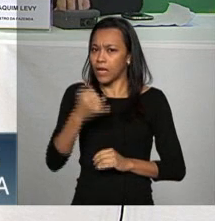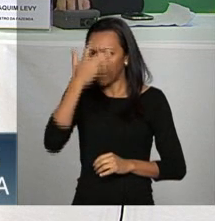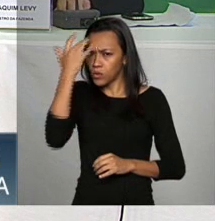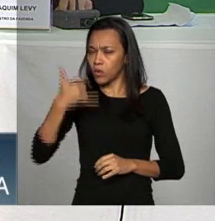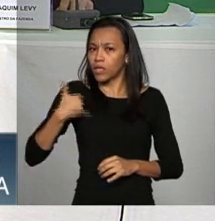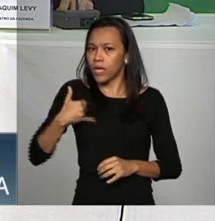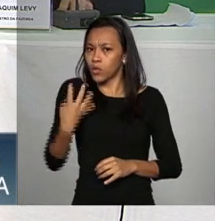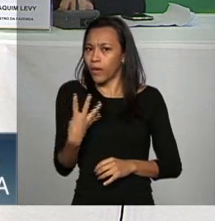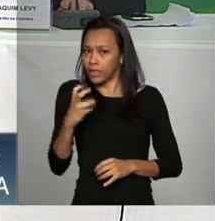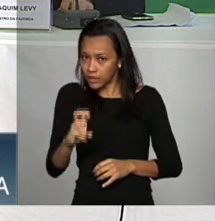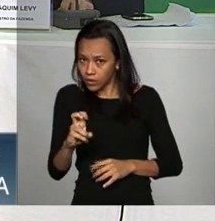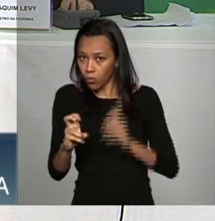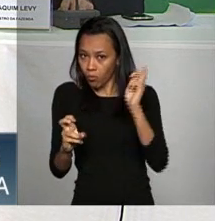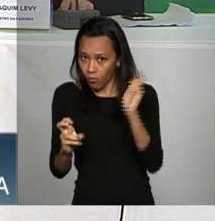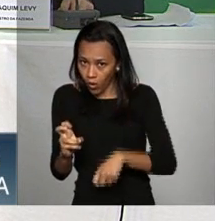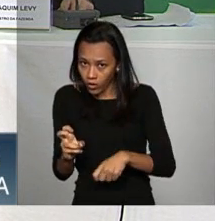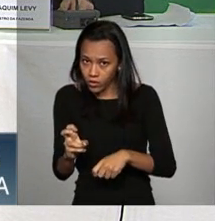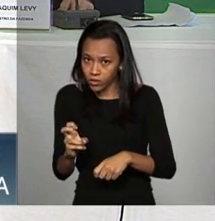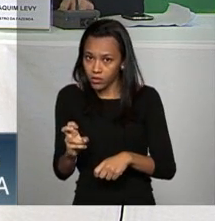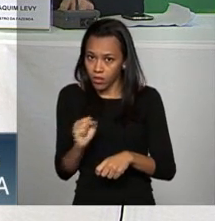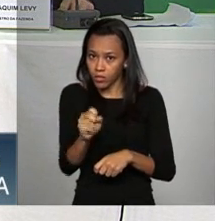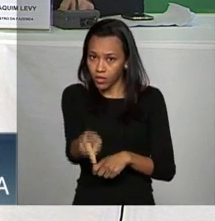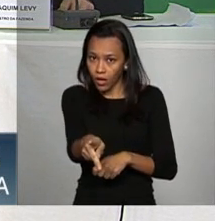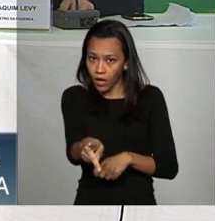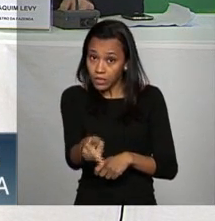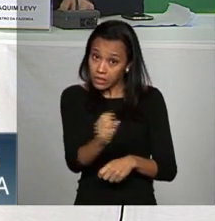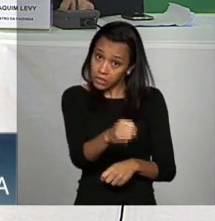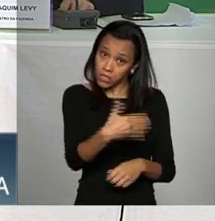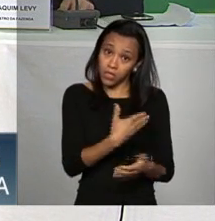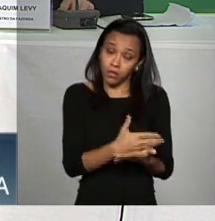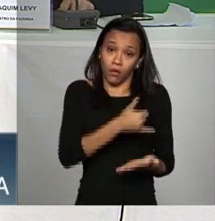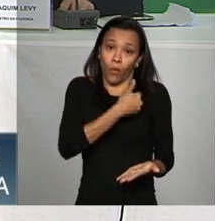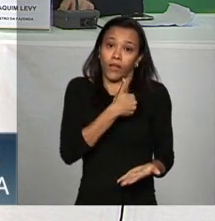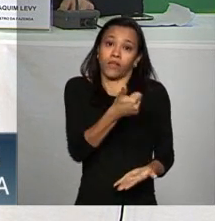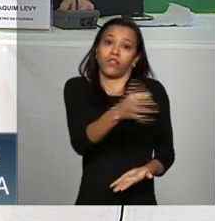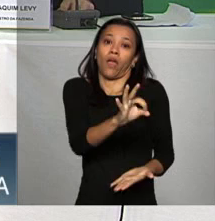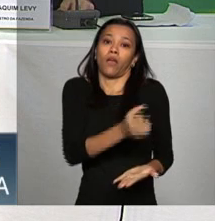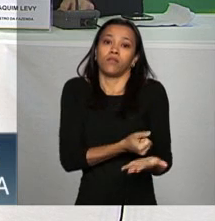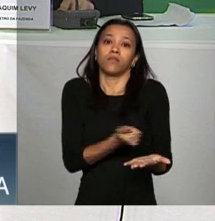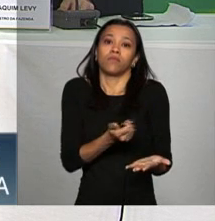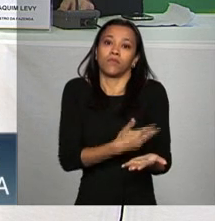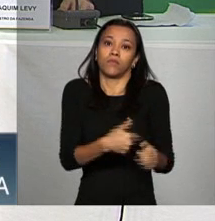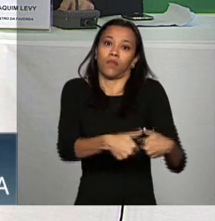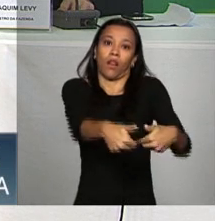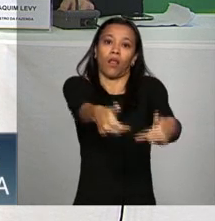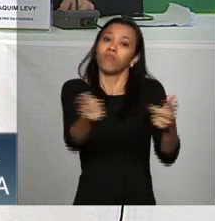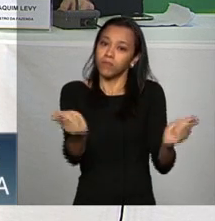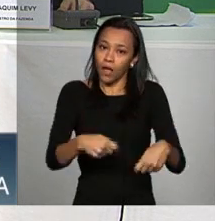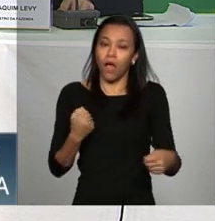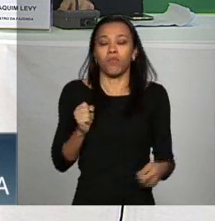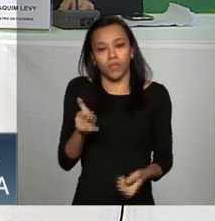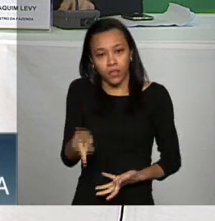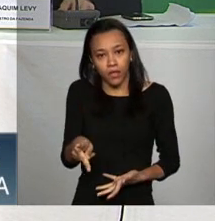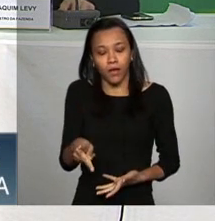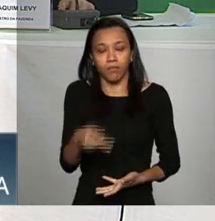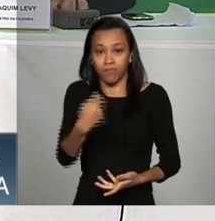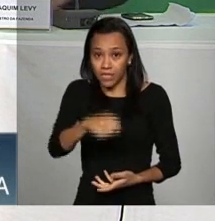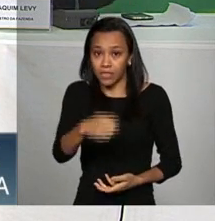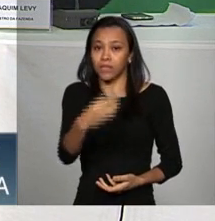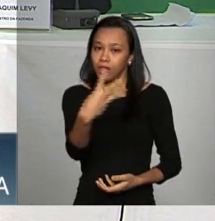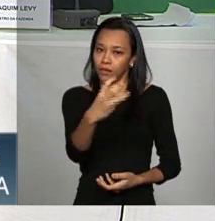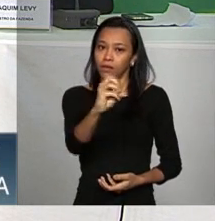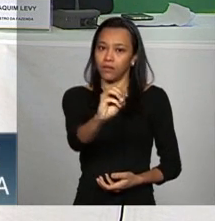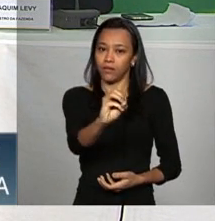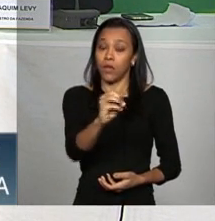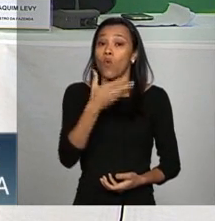quiser aposentar pode todo mundo tem direito se começou a trabalhar com 10 anos de idade ela pode o que é improvável que ter os 30 anos